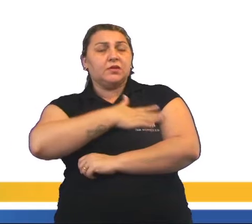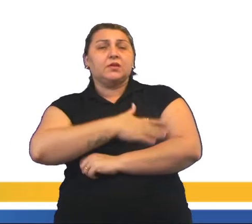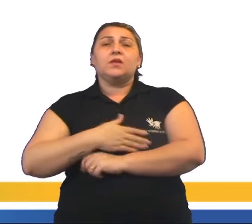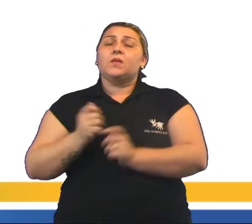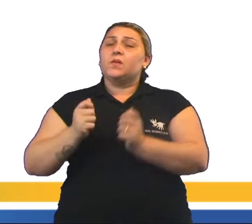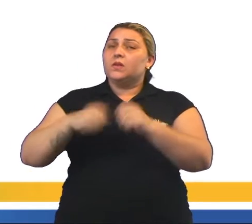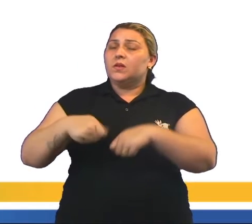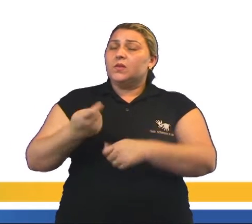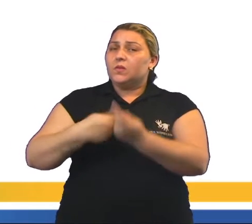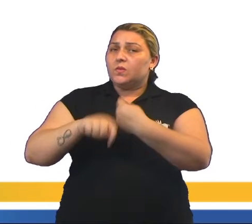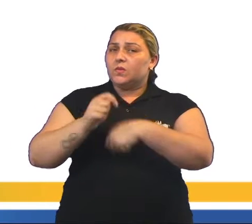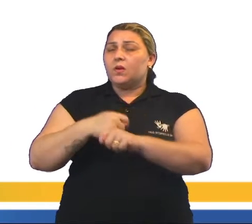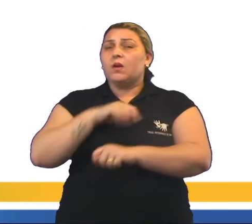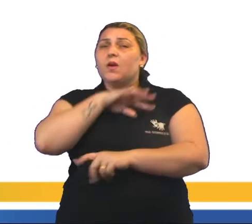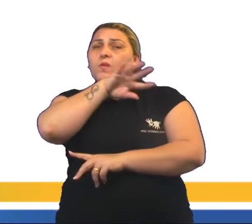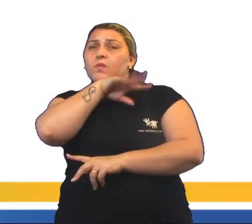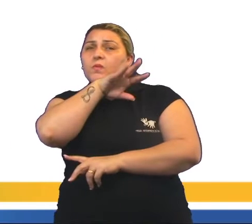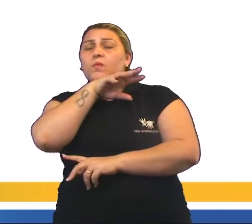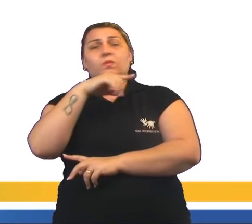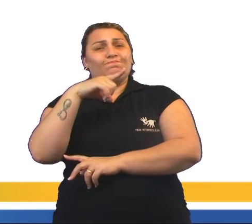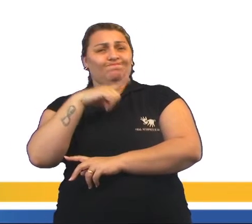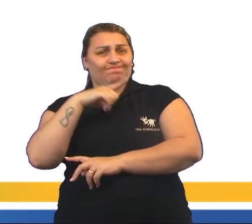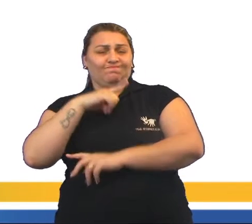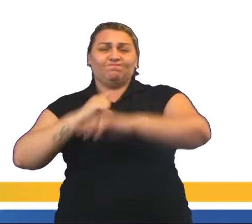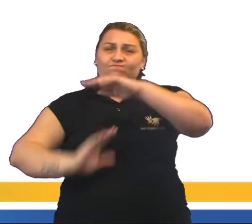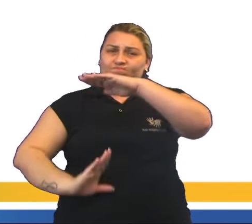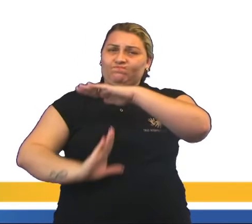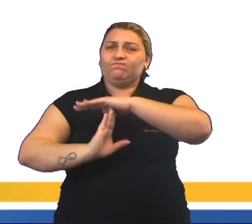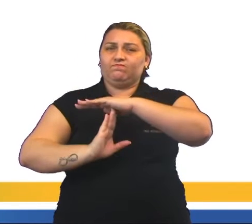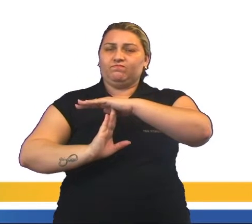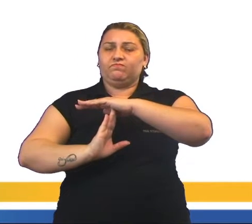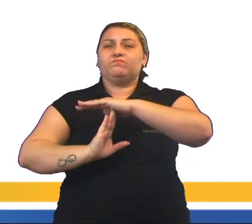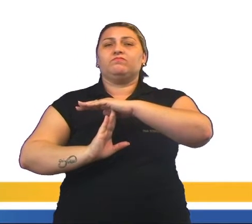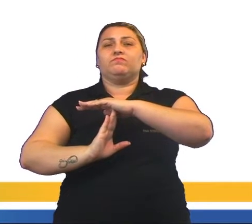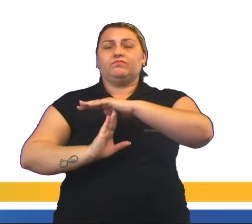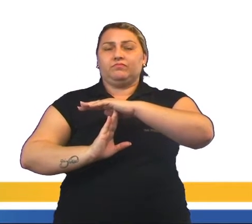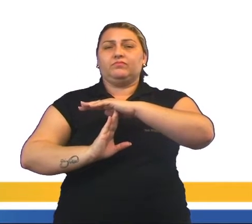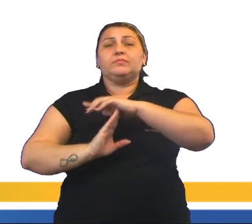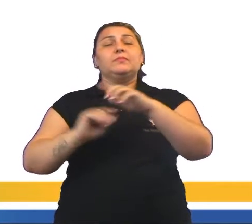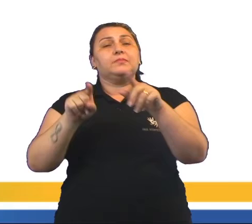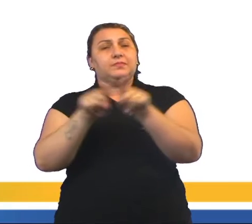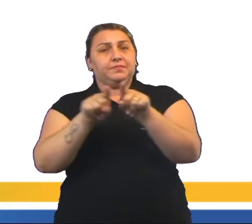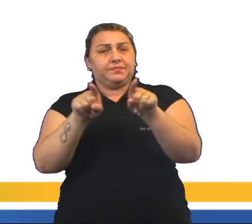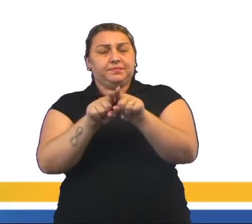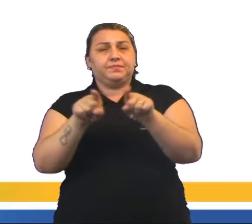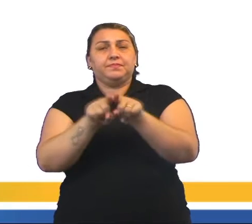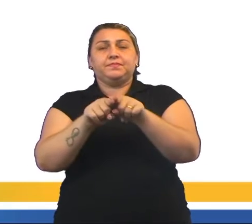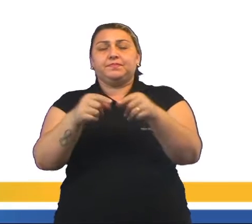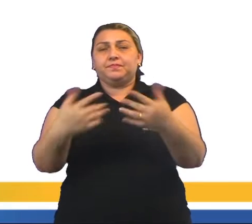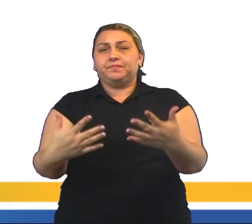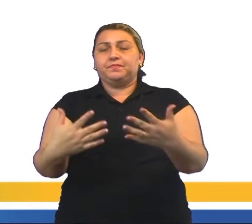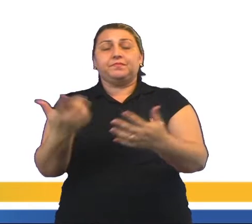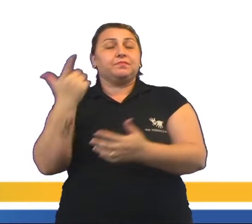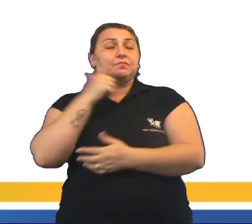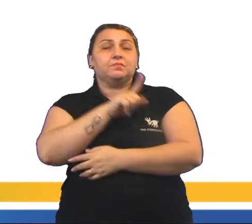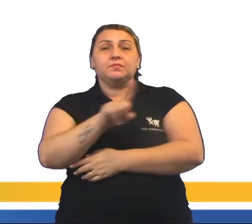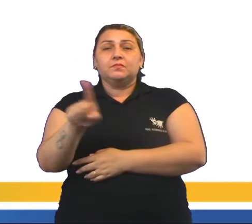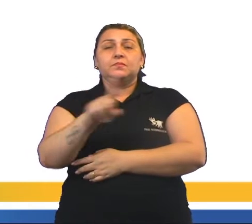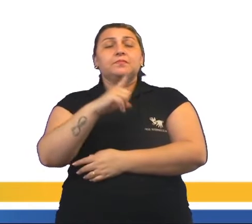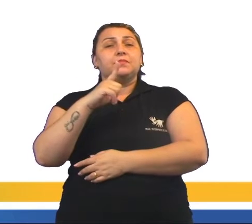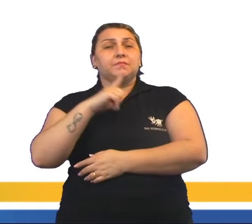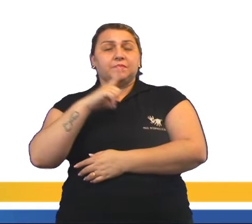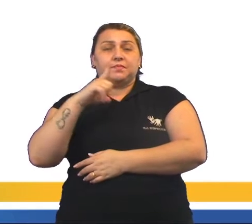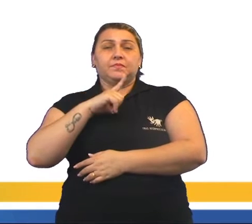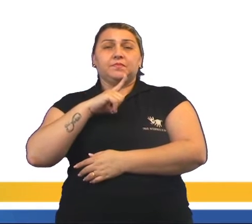É uma condição econômica que apresenta limitação. Consequentemente, esses não conseguem